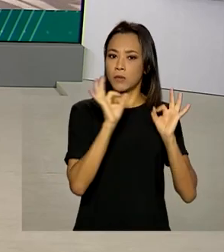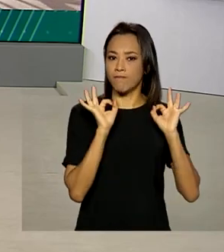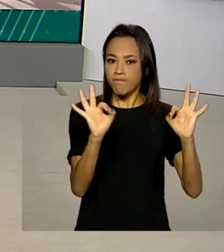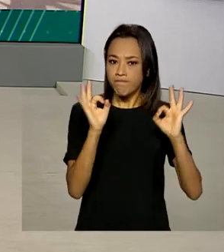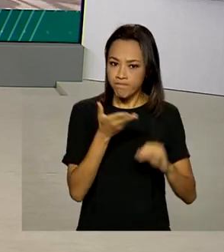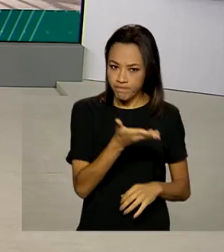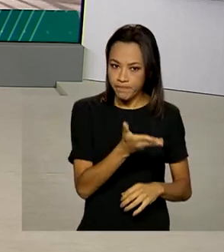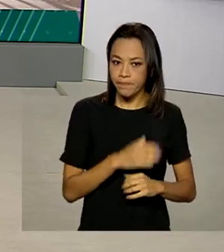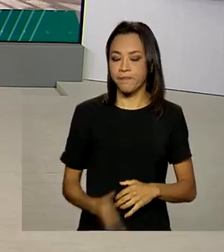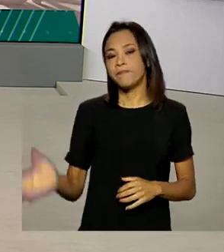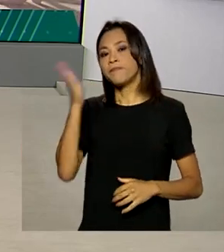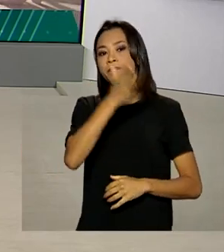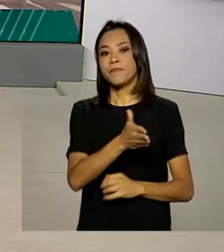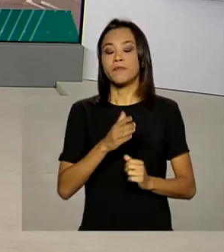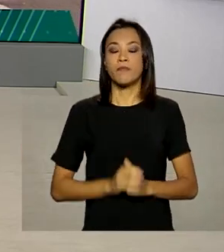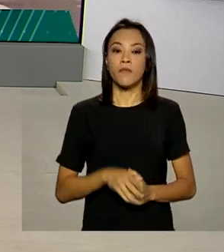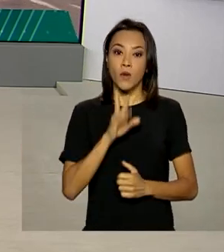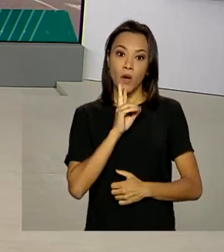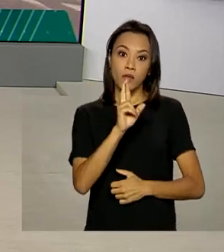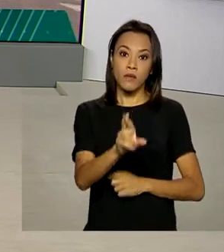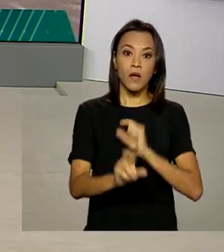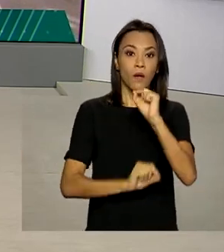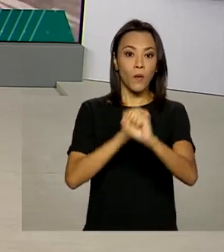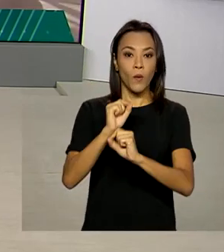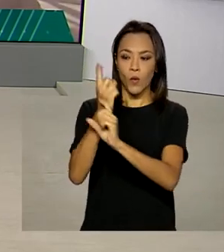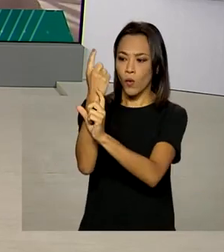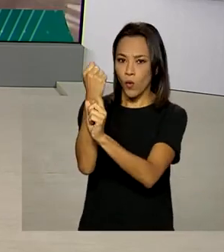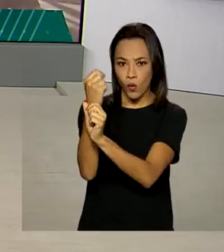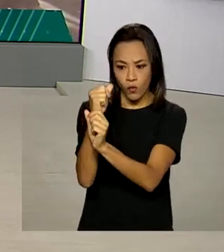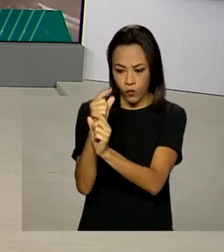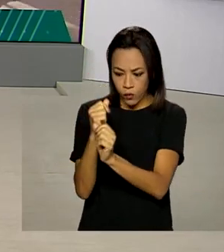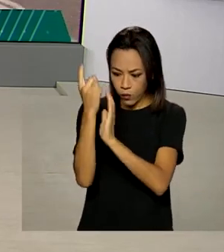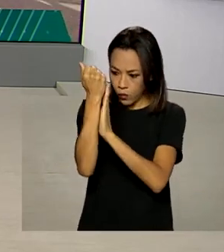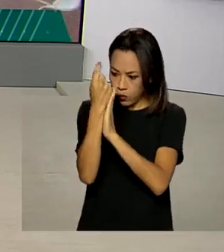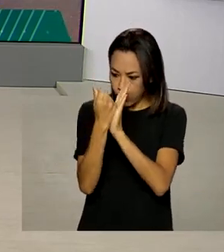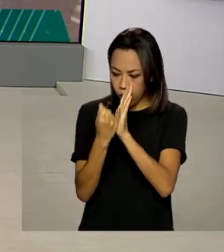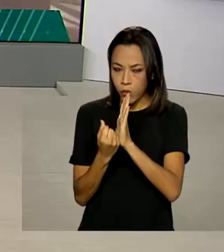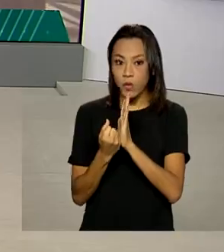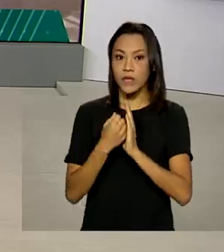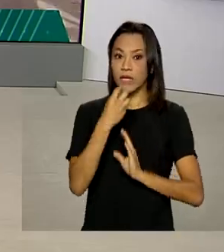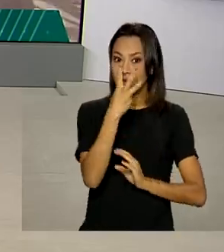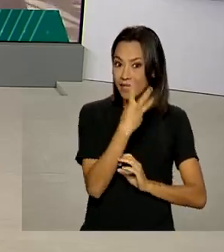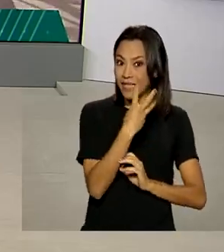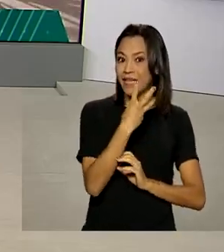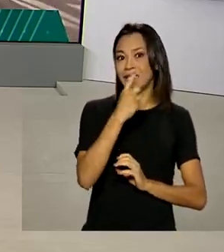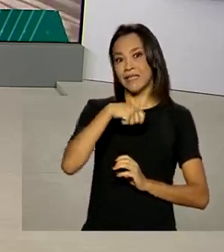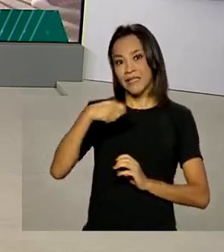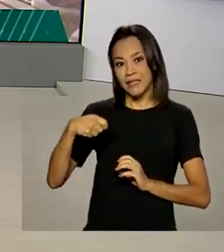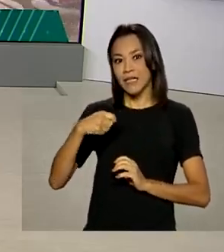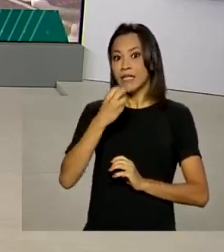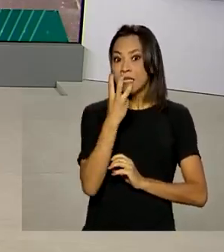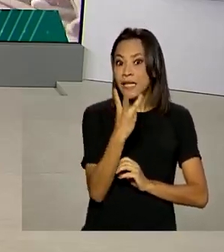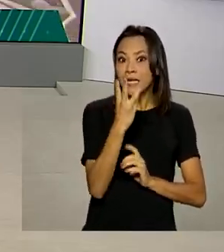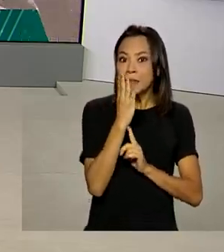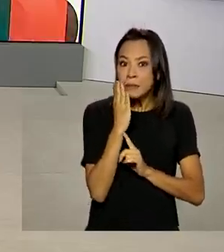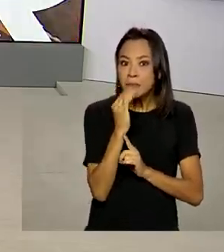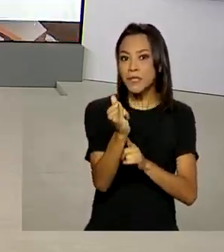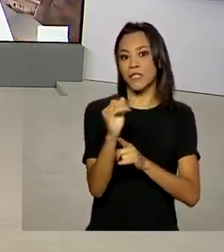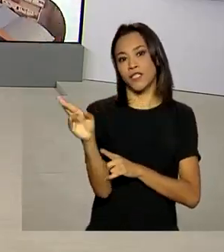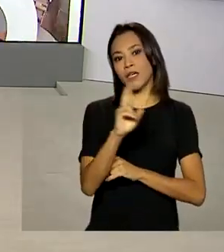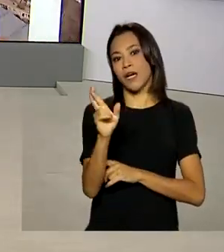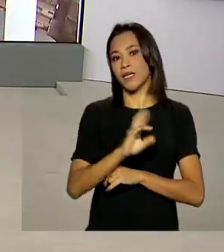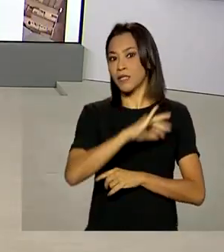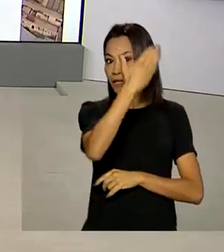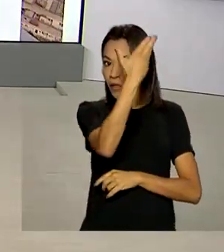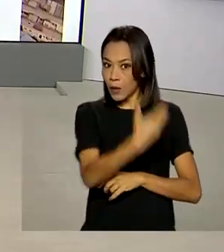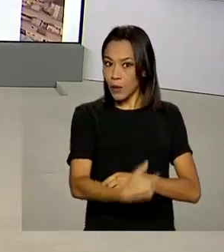O resultado financeiro da Caixa no terceiro trimestre superou 3 bilhões de reais. O presidente Pedro